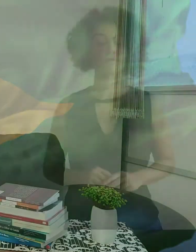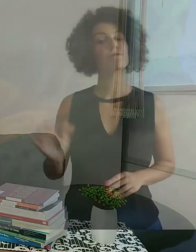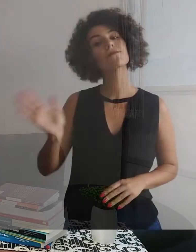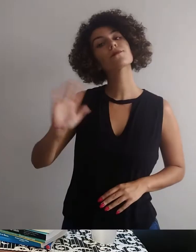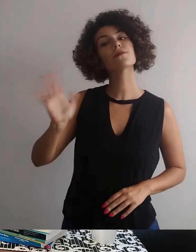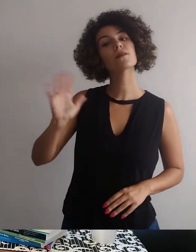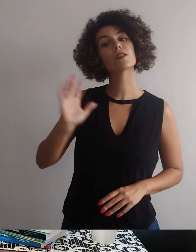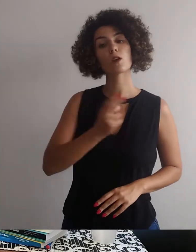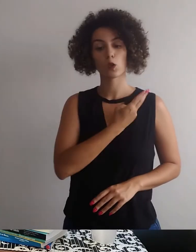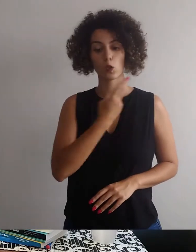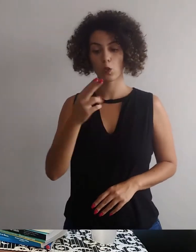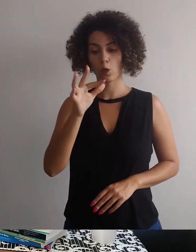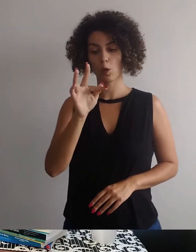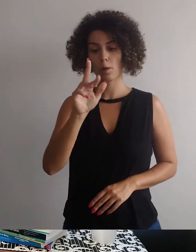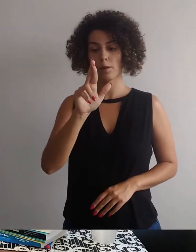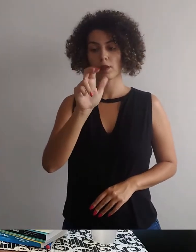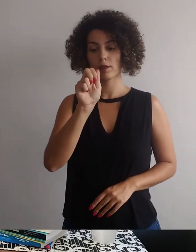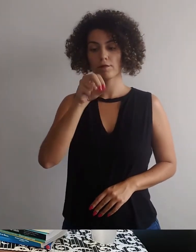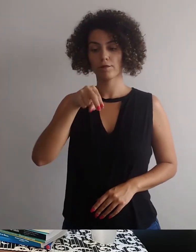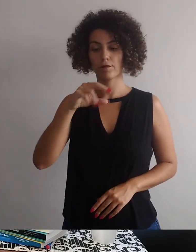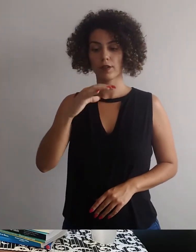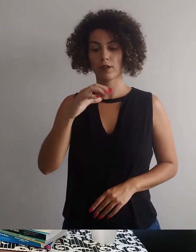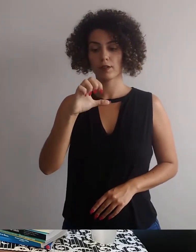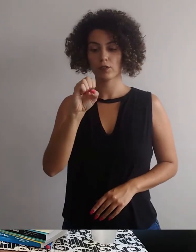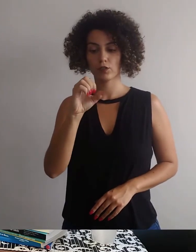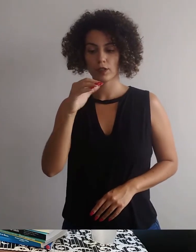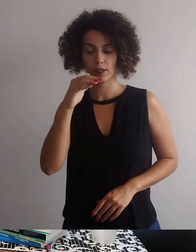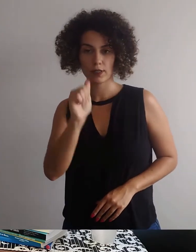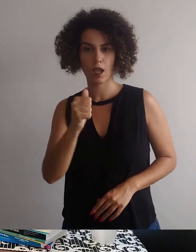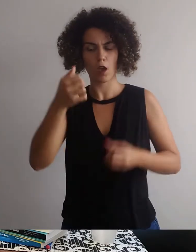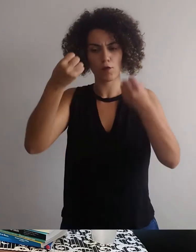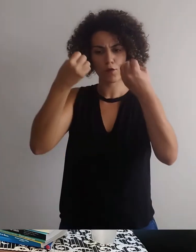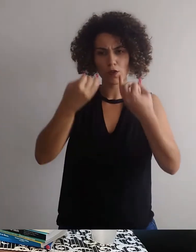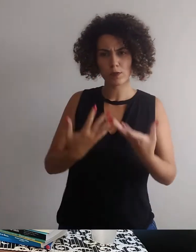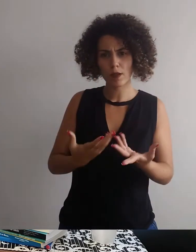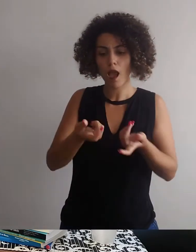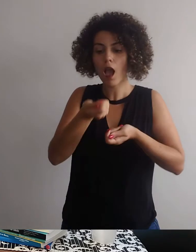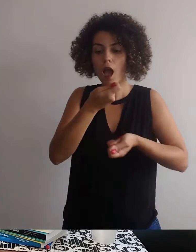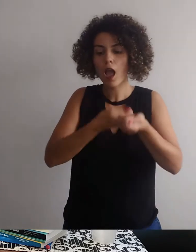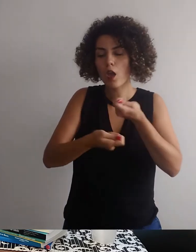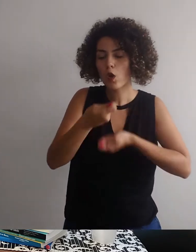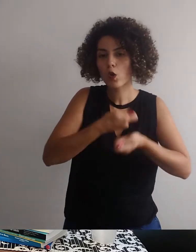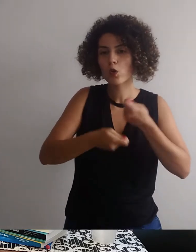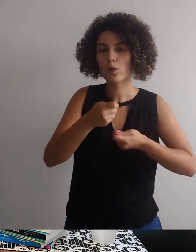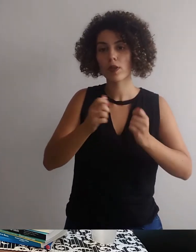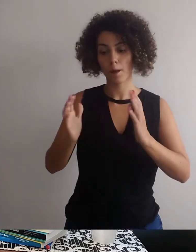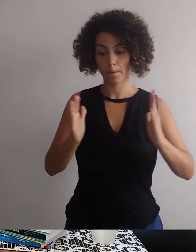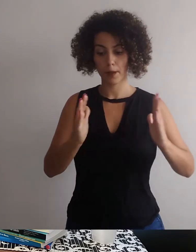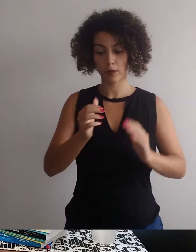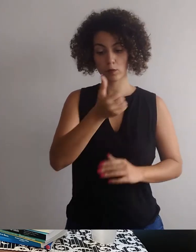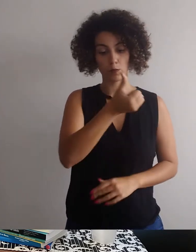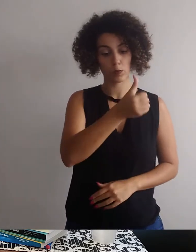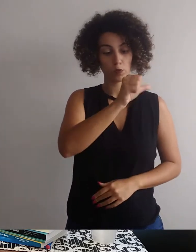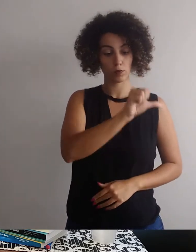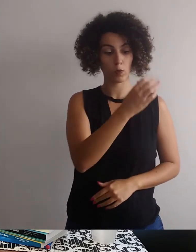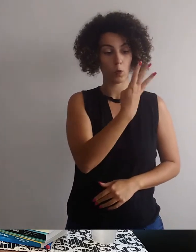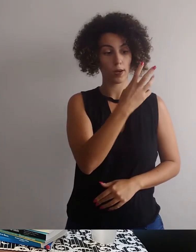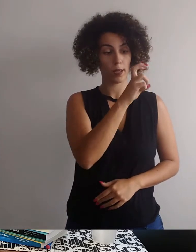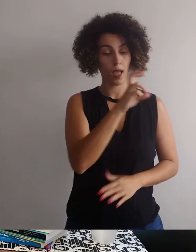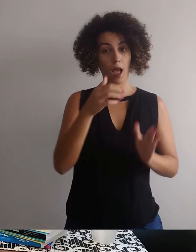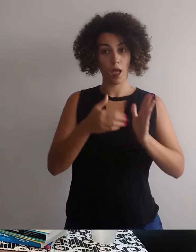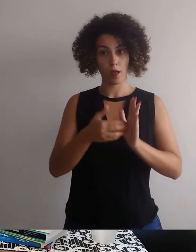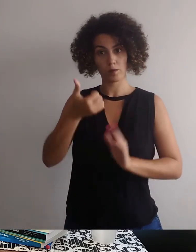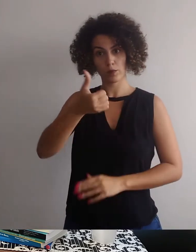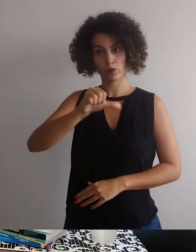Oi, gente, então, meu nome é Francesca e eu vou falar um pouco sobre as atividades econômicas no período de 1945